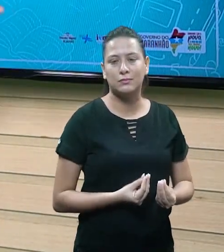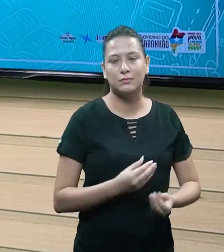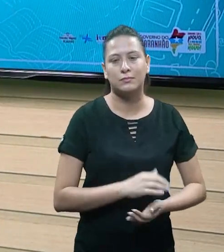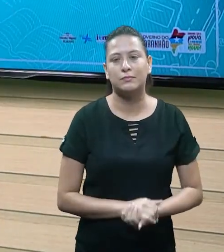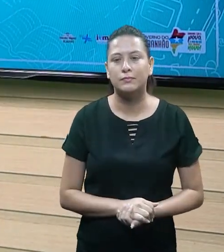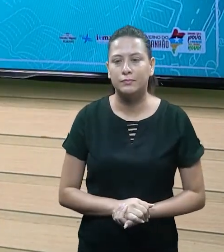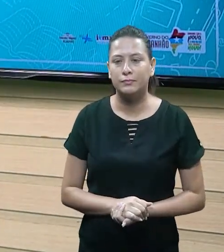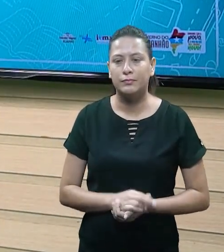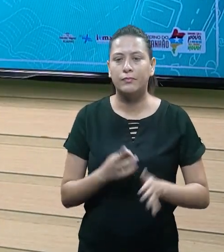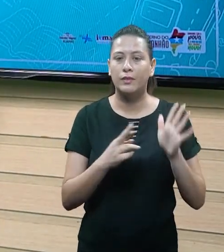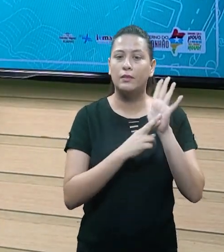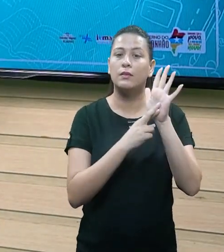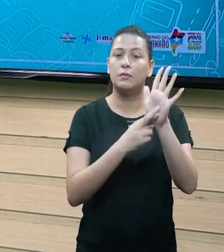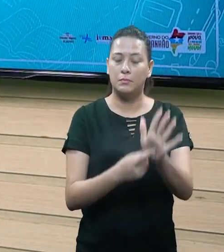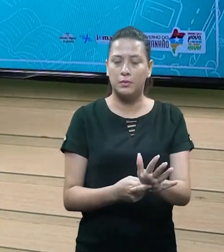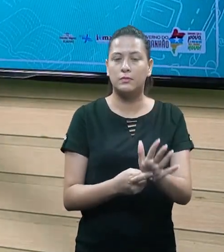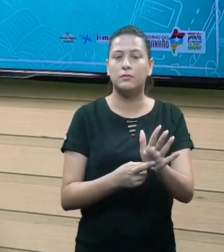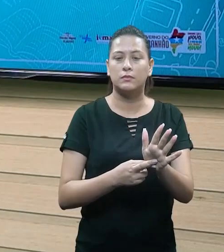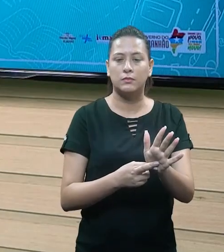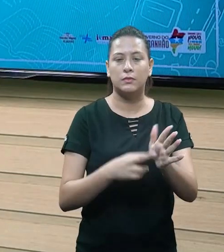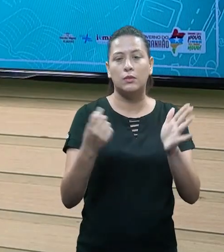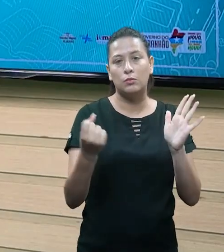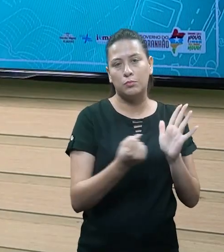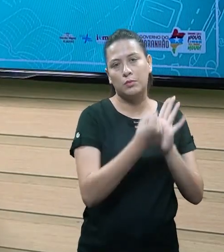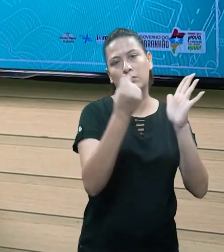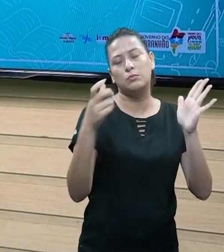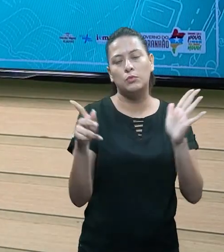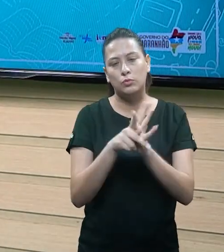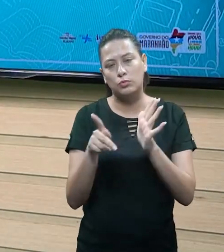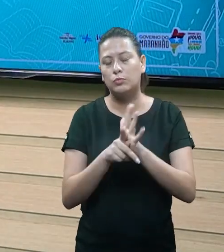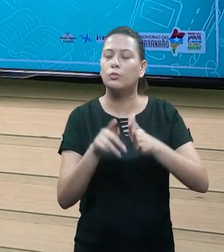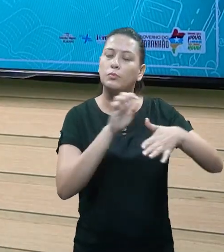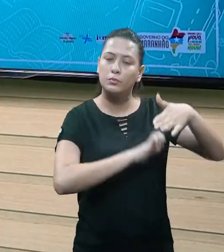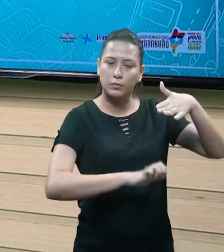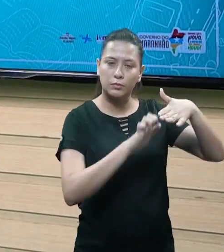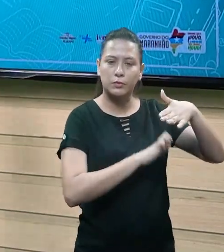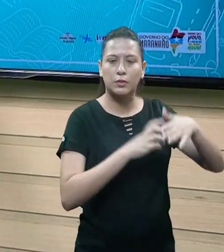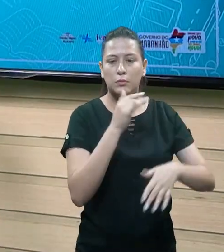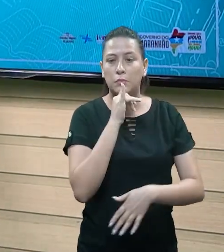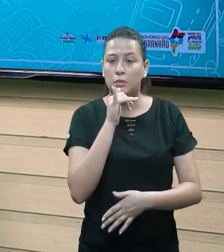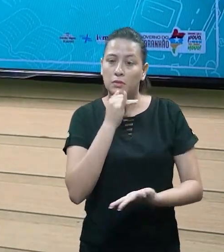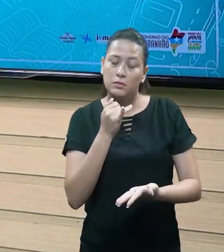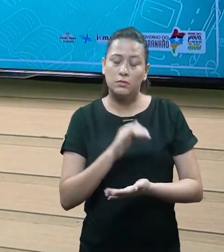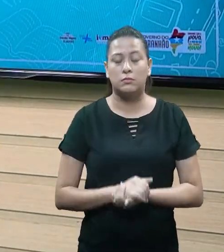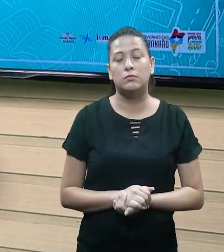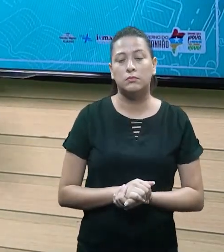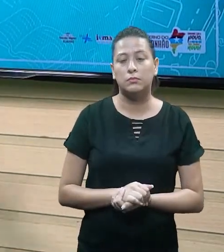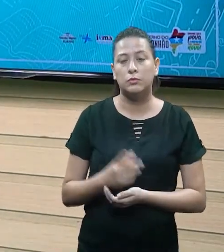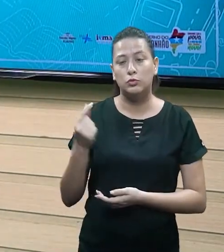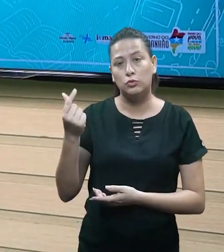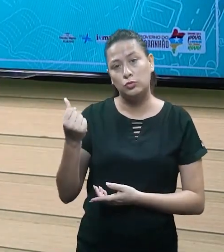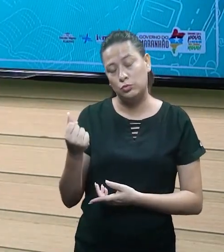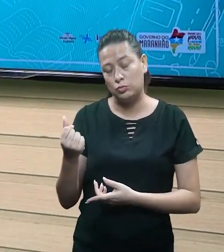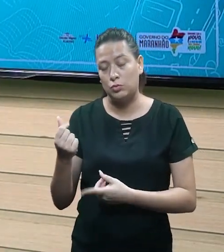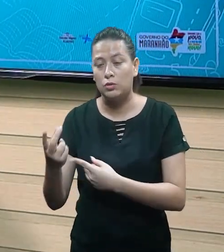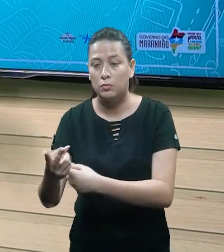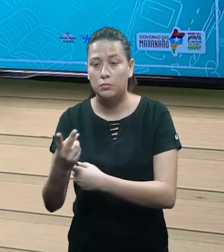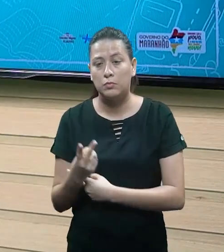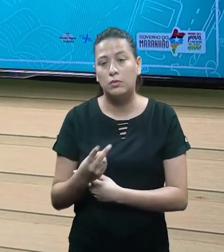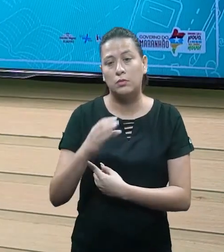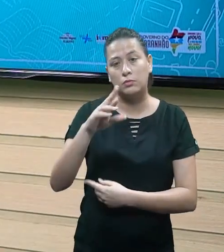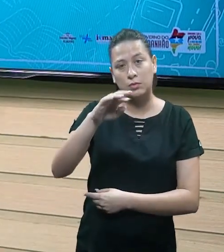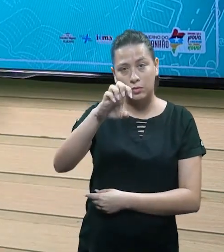palpáveis, tá? Que representam parte do patrimônio dela, que é objeto de estudo da contabilidade. E aqui a gente coloca esses exemplos, por exemplo, empréstimos, tá?